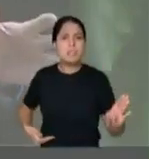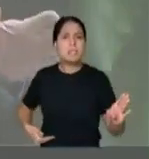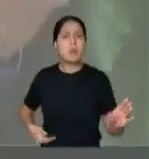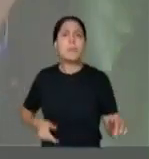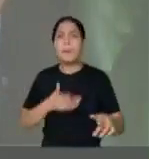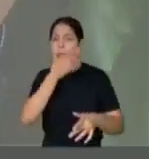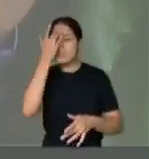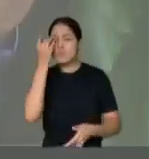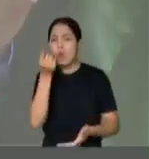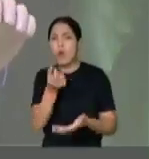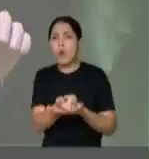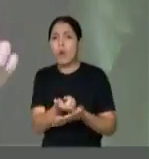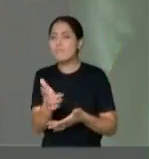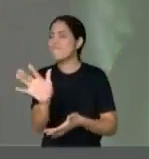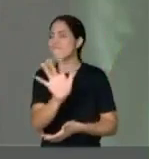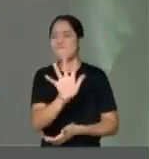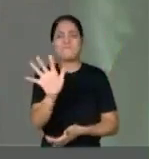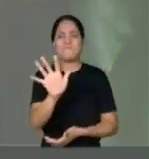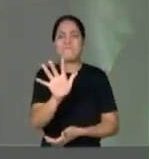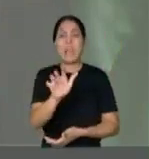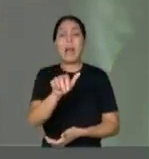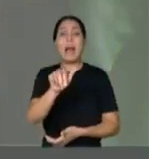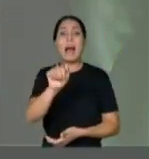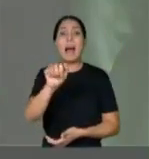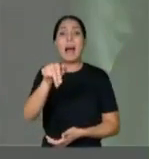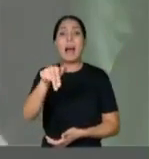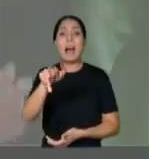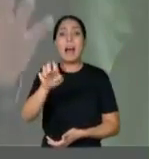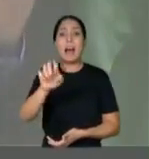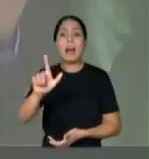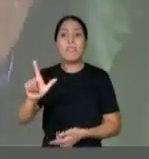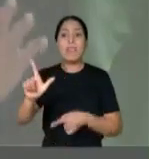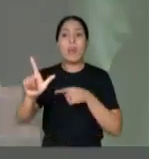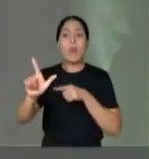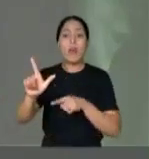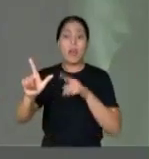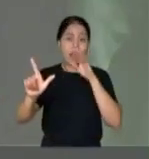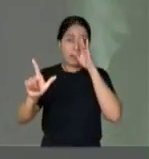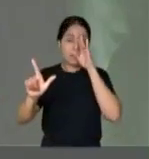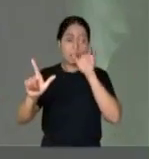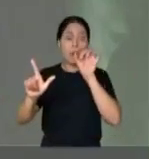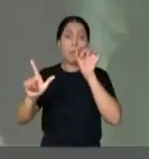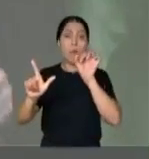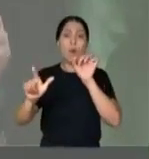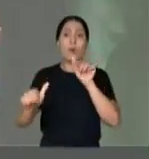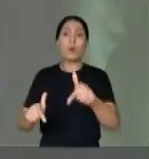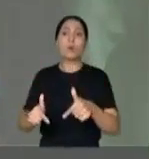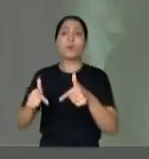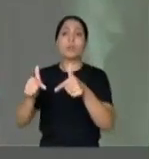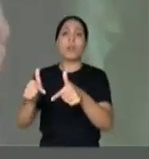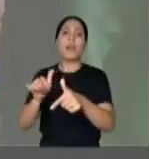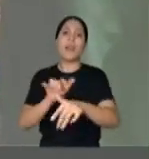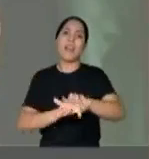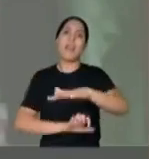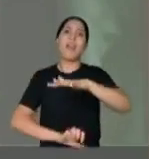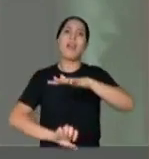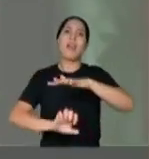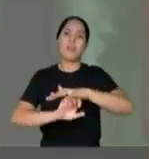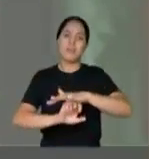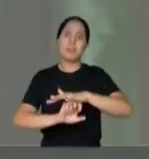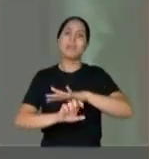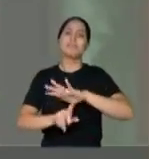Para o consumidor? Não. Ela está trabalhando única, exclusivamente, para as empresas